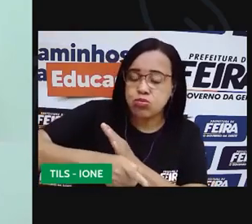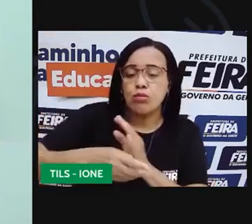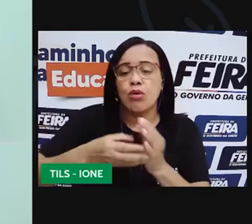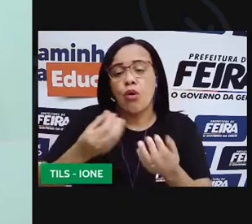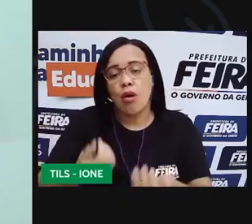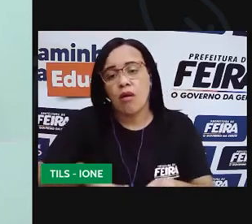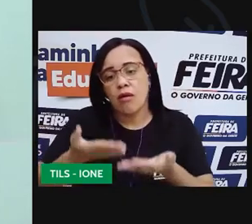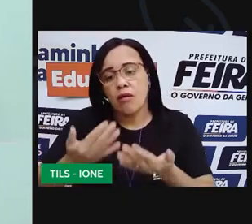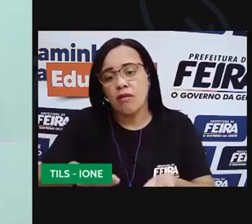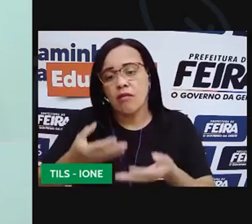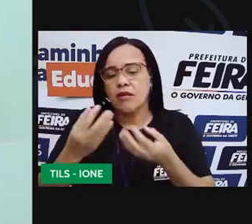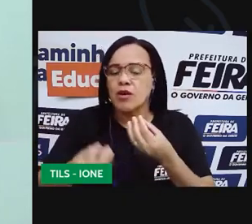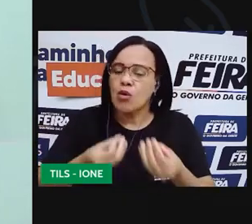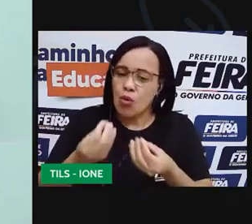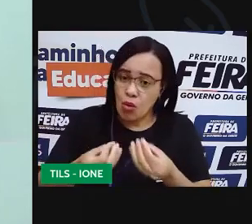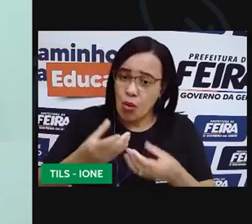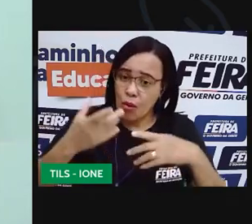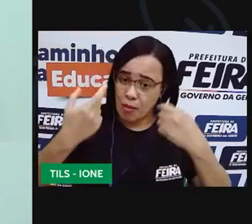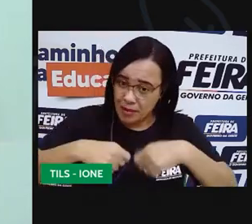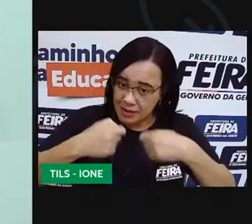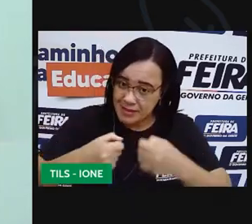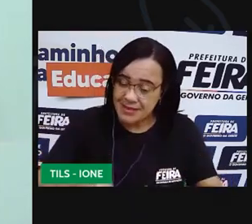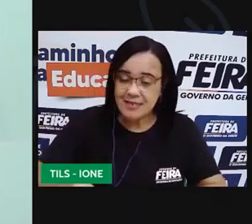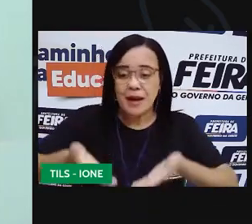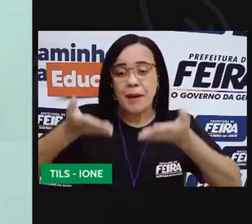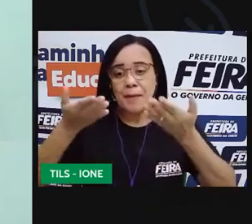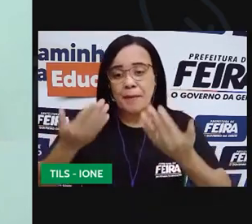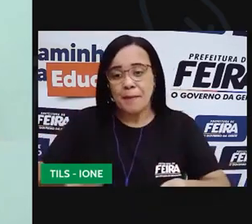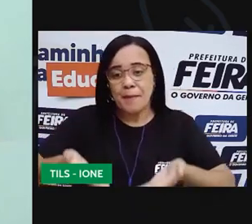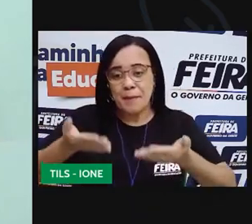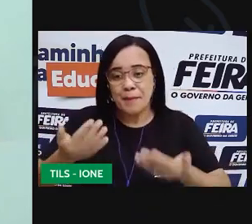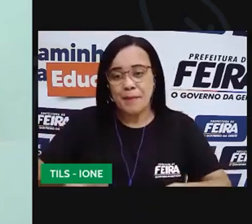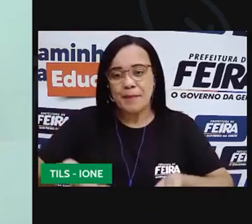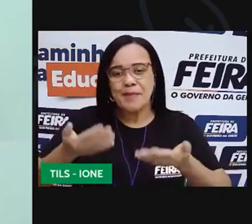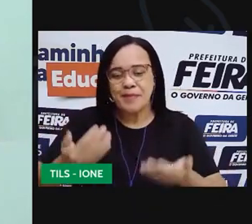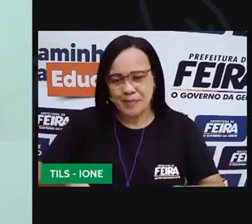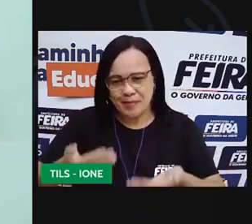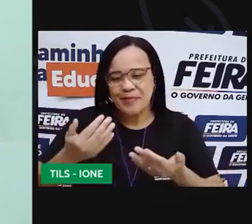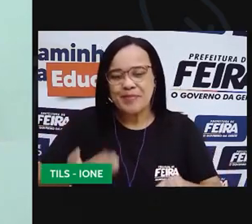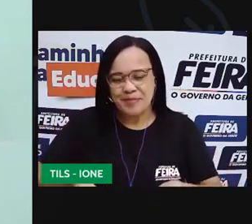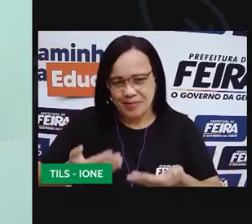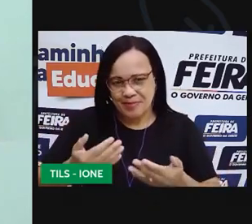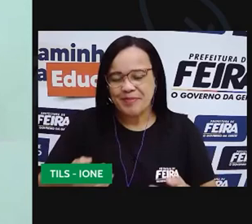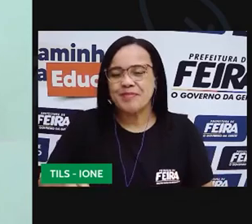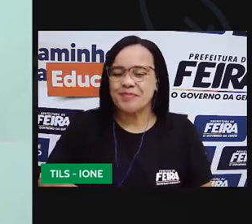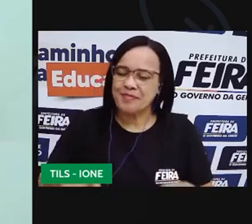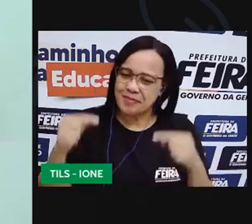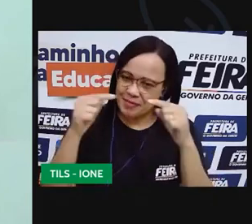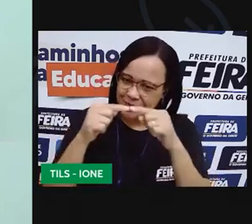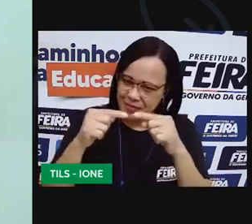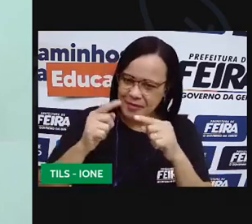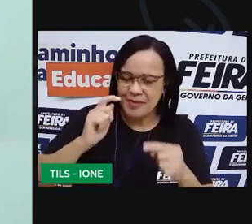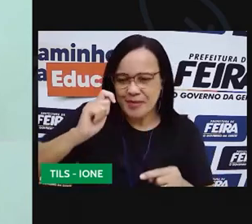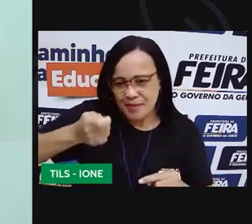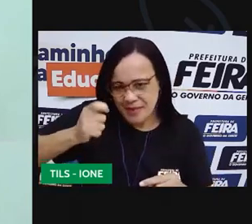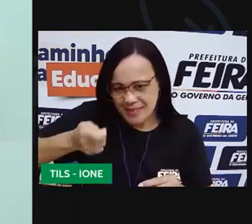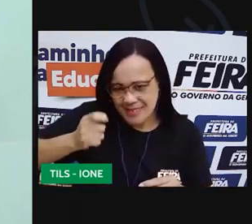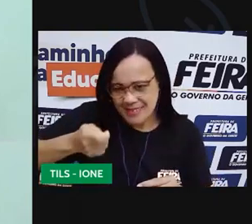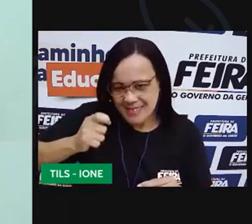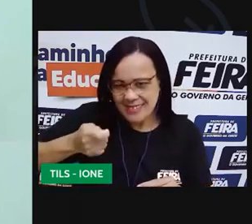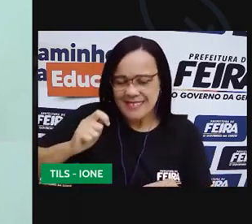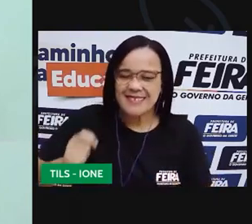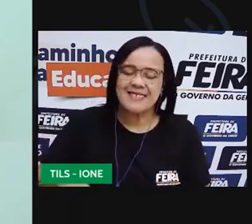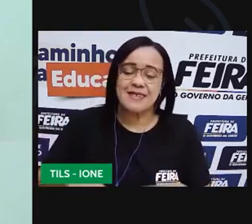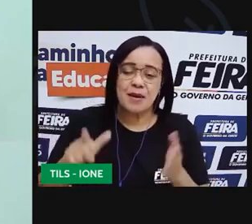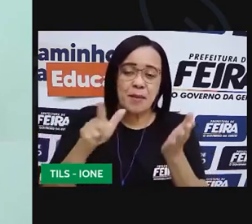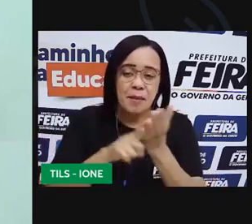peixes precisam boiar para funcionar, né? Para servir aqui na pescaria. Eu tenho aqui o